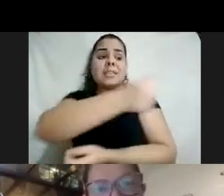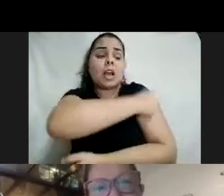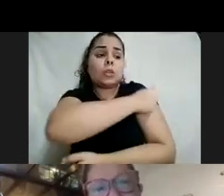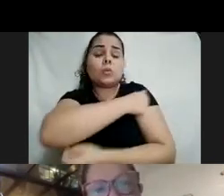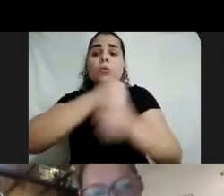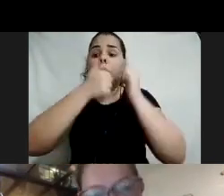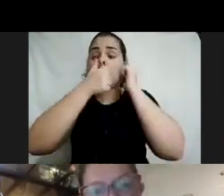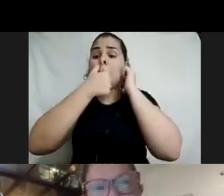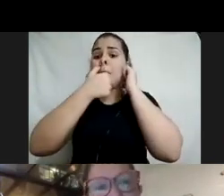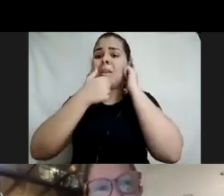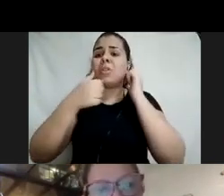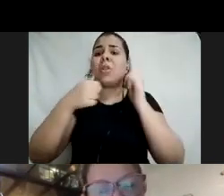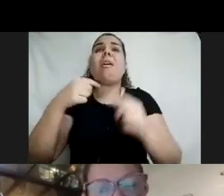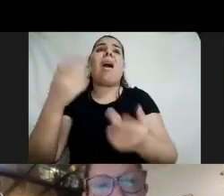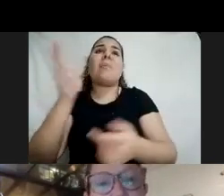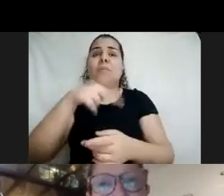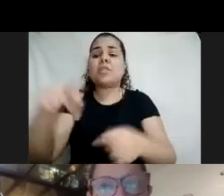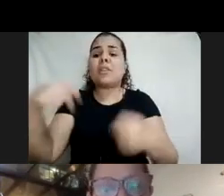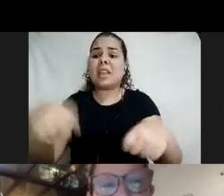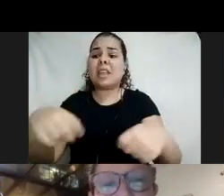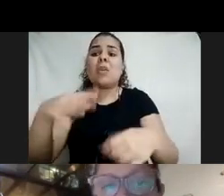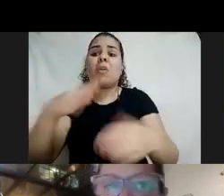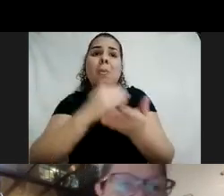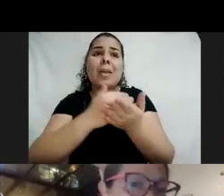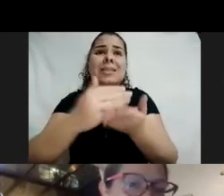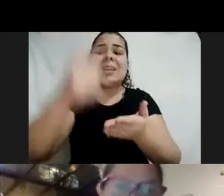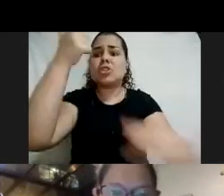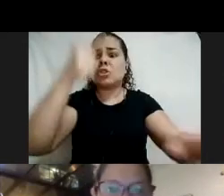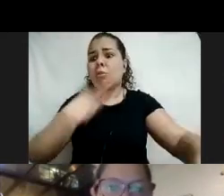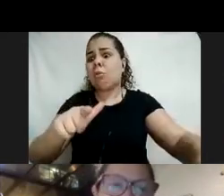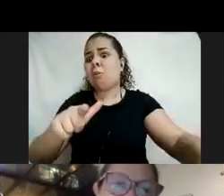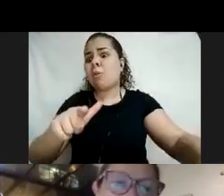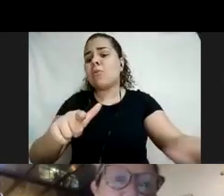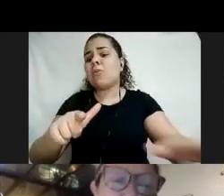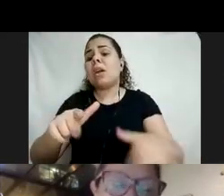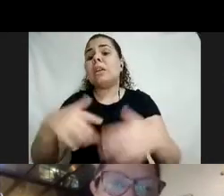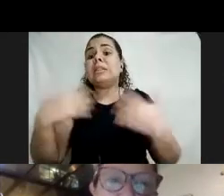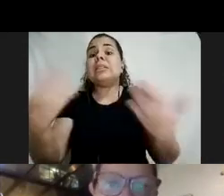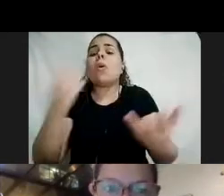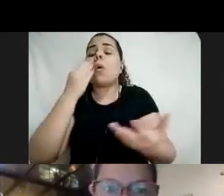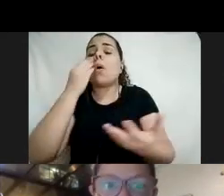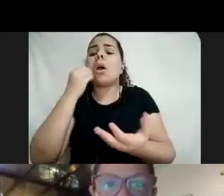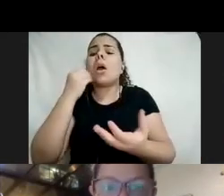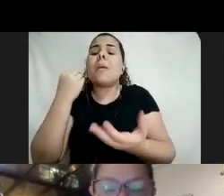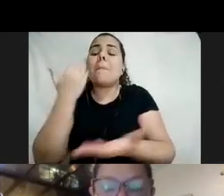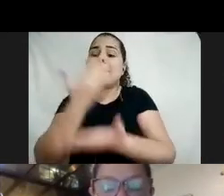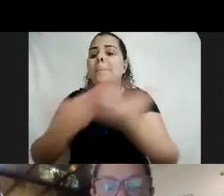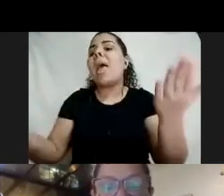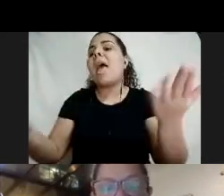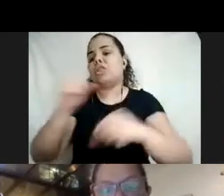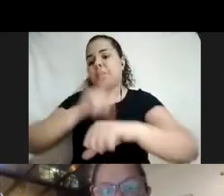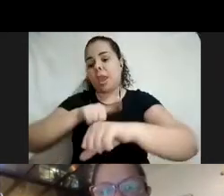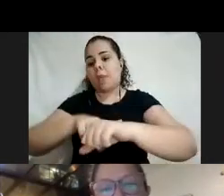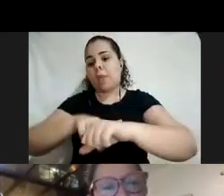ter que conhecer ele do zero, então, assim, aí até engrenar já está no meio do ano, então, quanto foi a perda desse aluno, né?